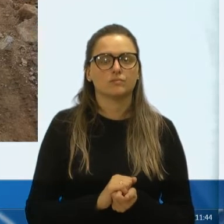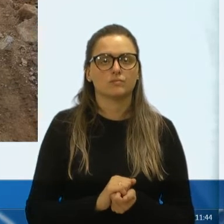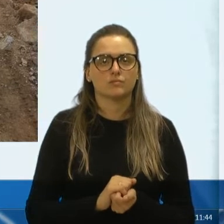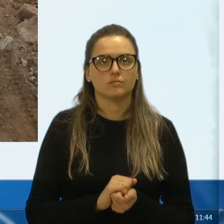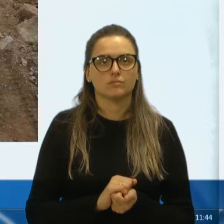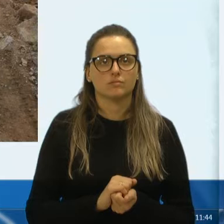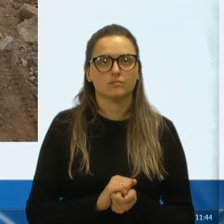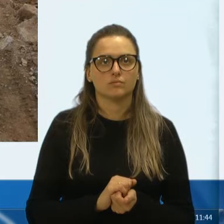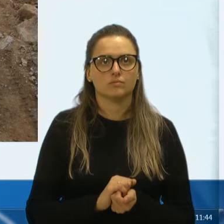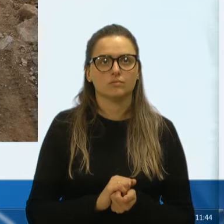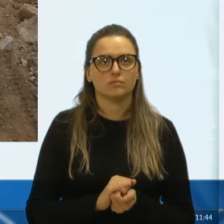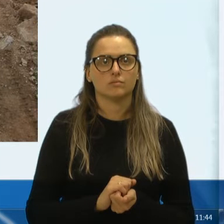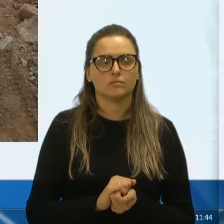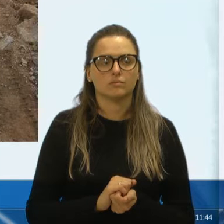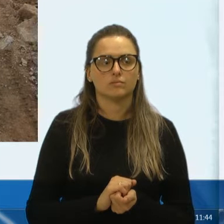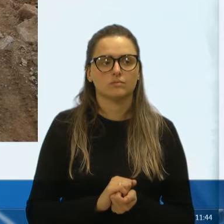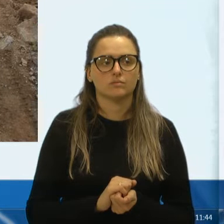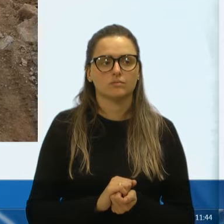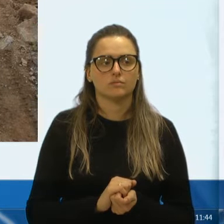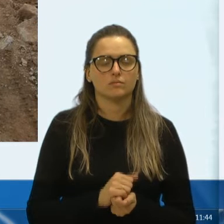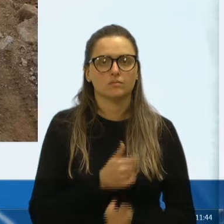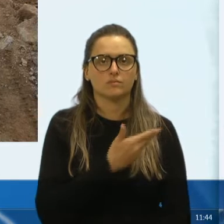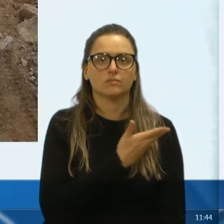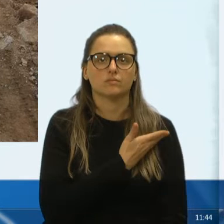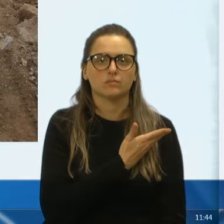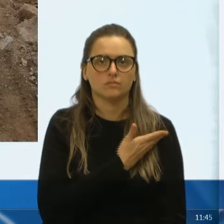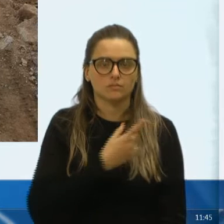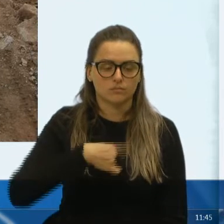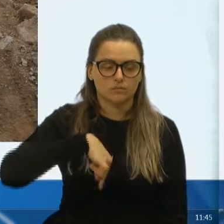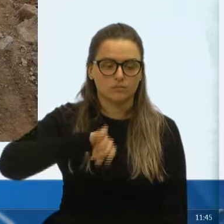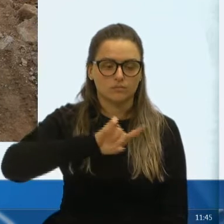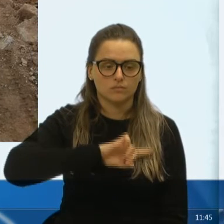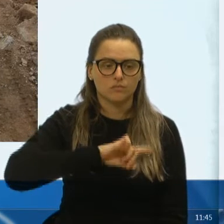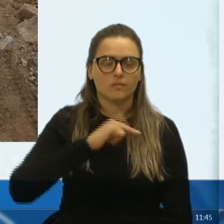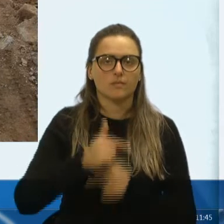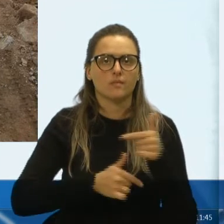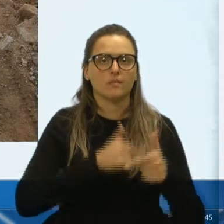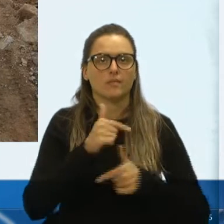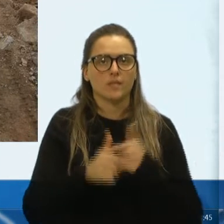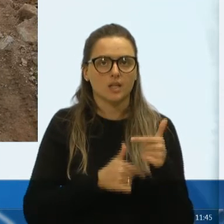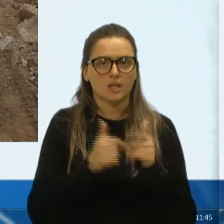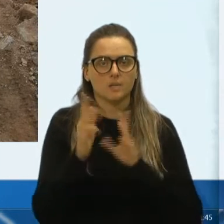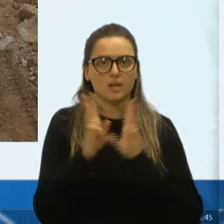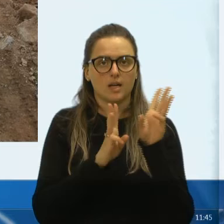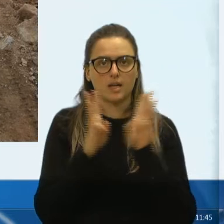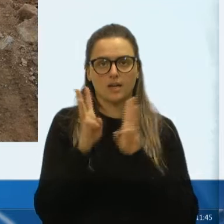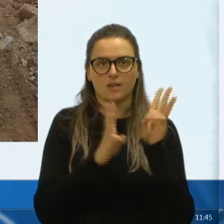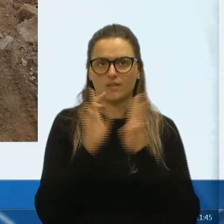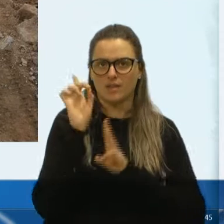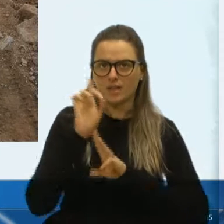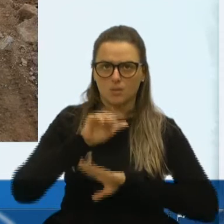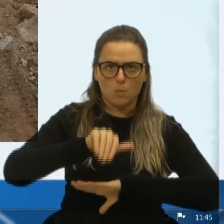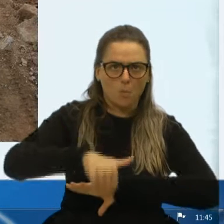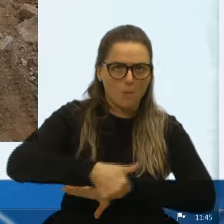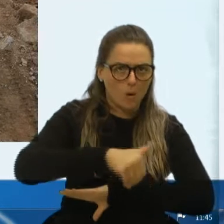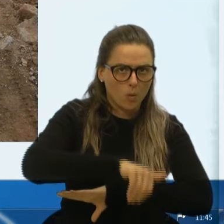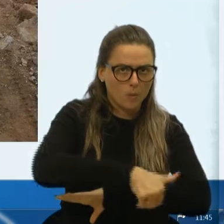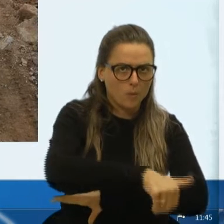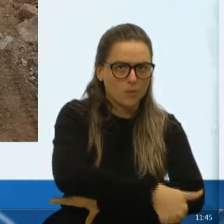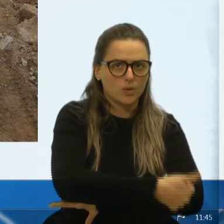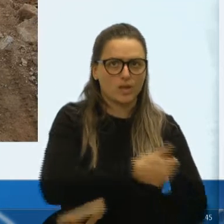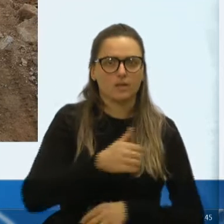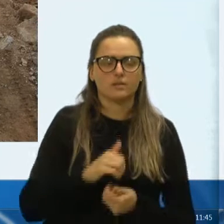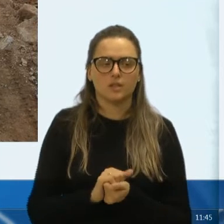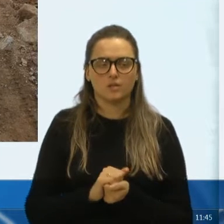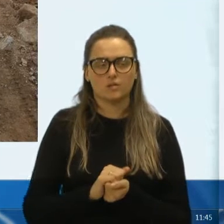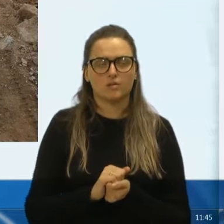o convívio de um grande amigo nosso, que ele trabalha com as vans, e essas ruas estavam muito esburacadas, então, acho que foi